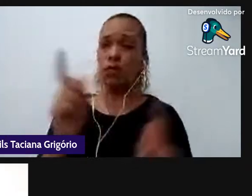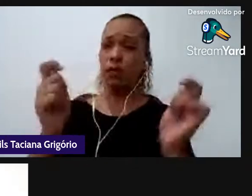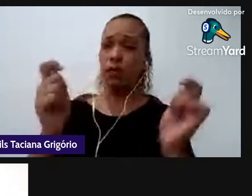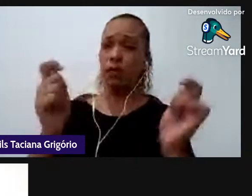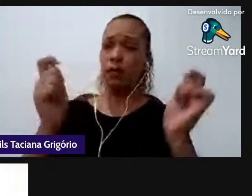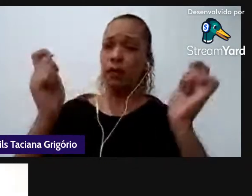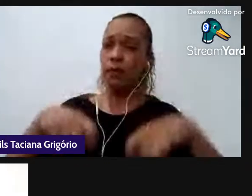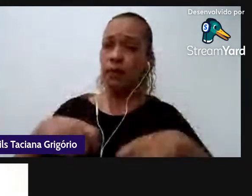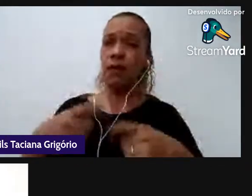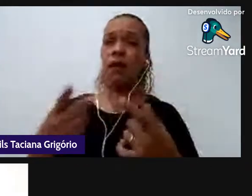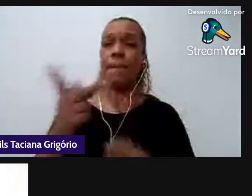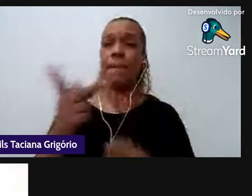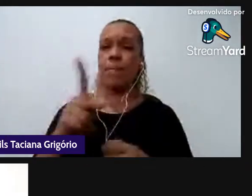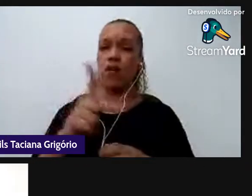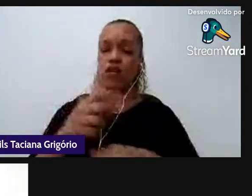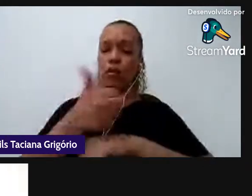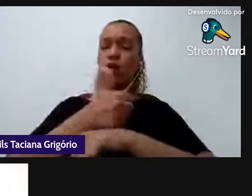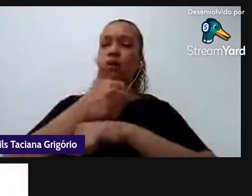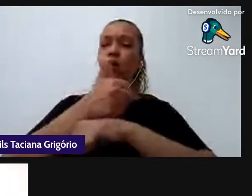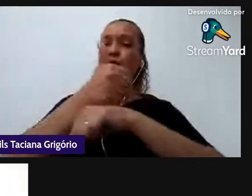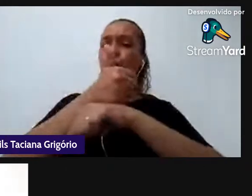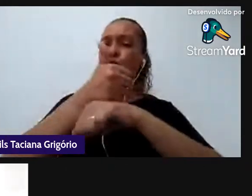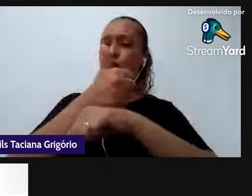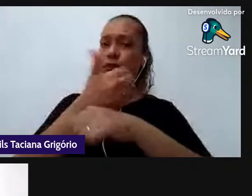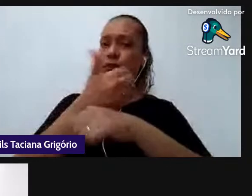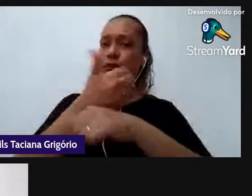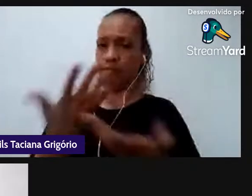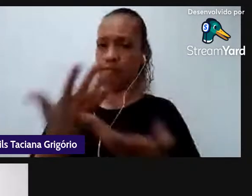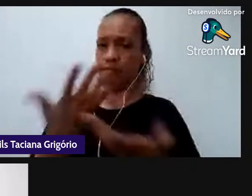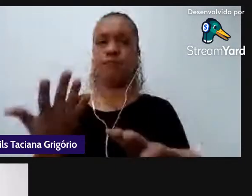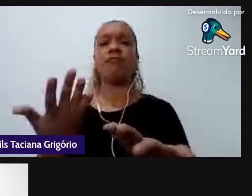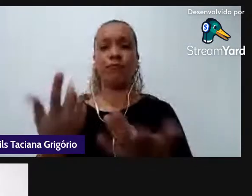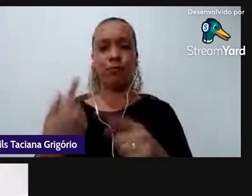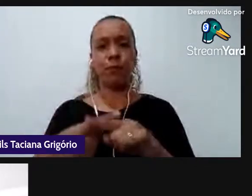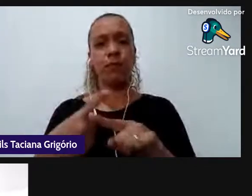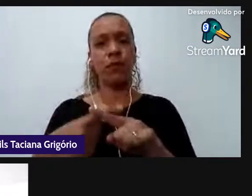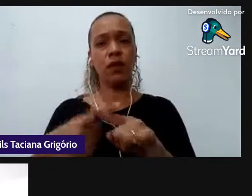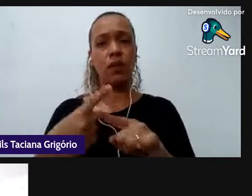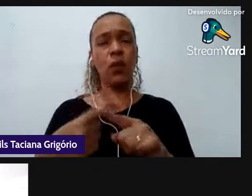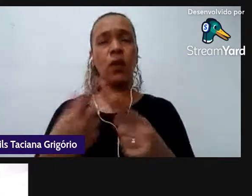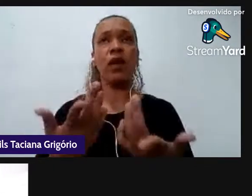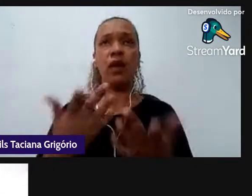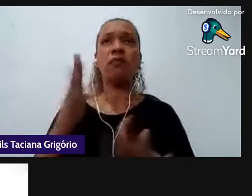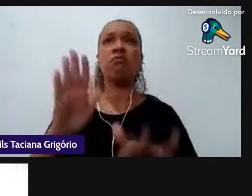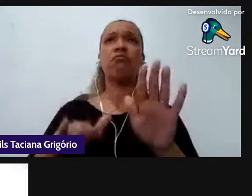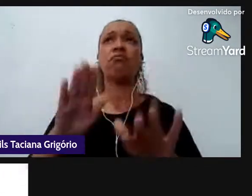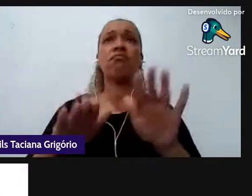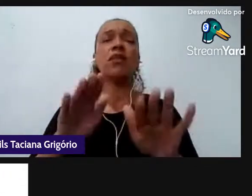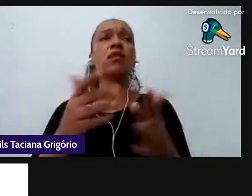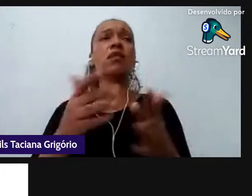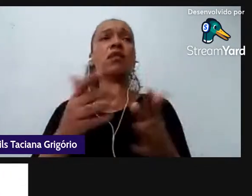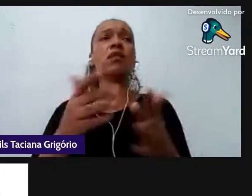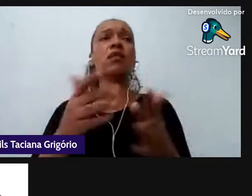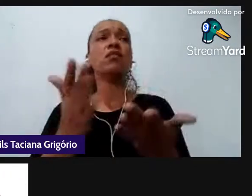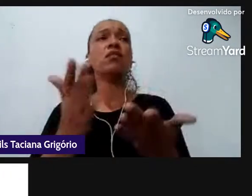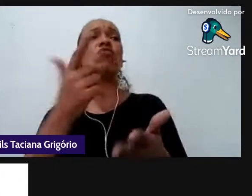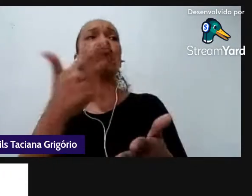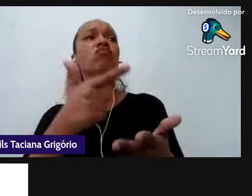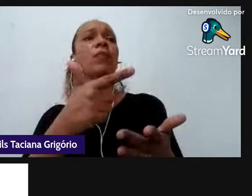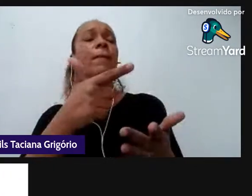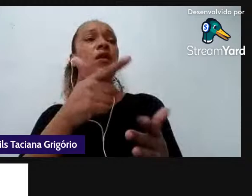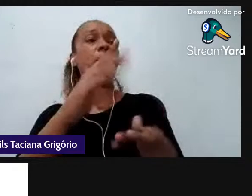protagonista nem sempre a gente tem esse profissional com esse protagonismo na docência